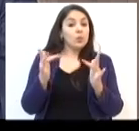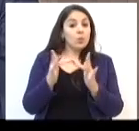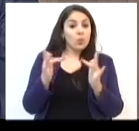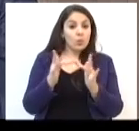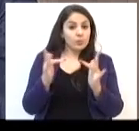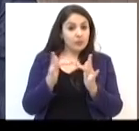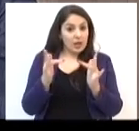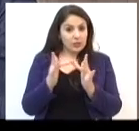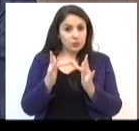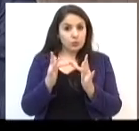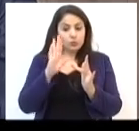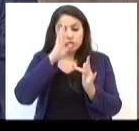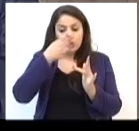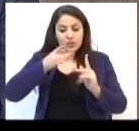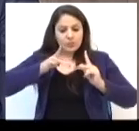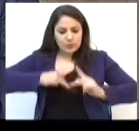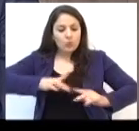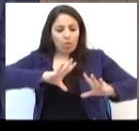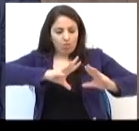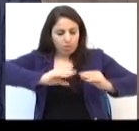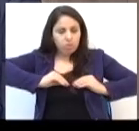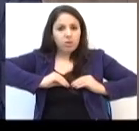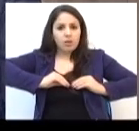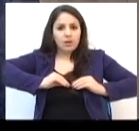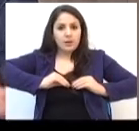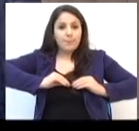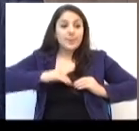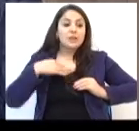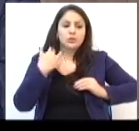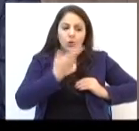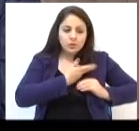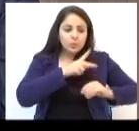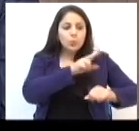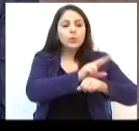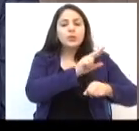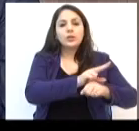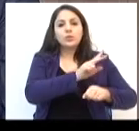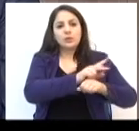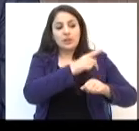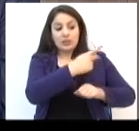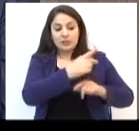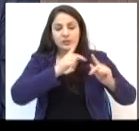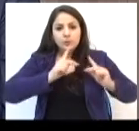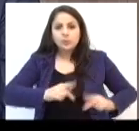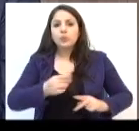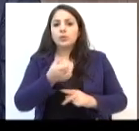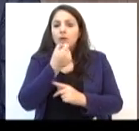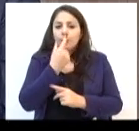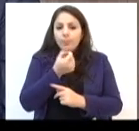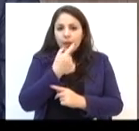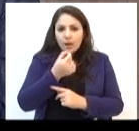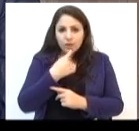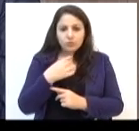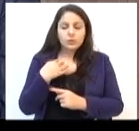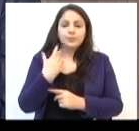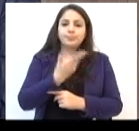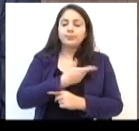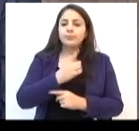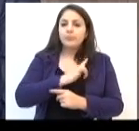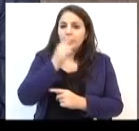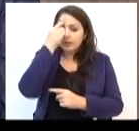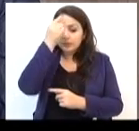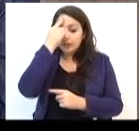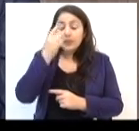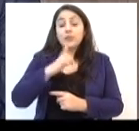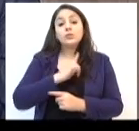com as pessoas que tiveram, a fim de nós não perdermos de vista essa situação. Nós